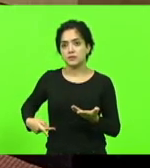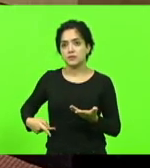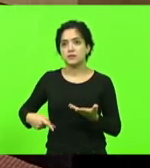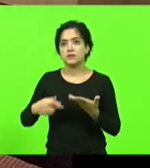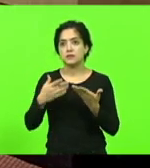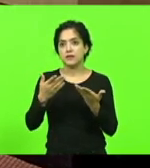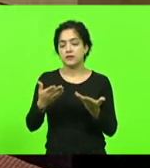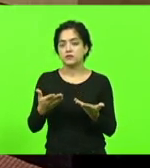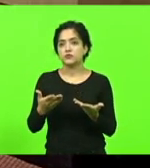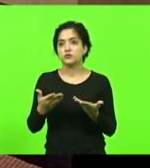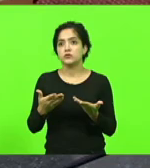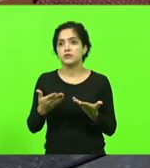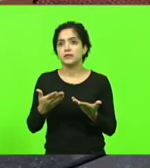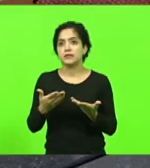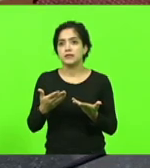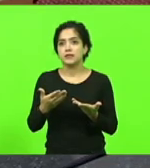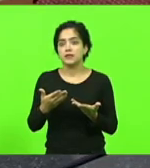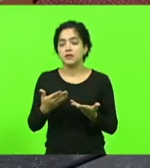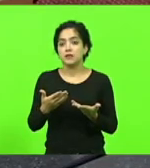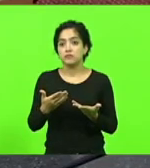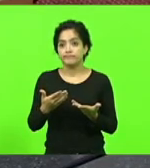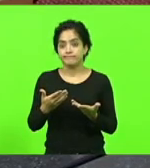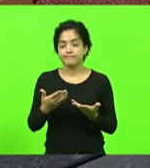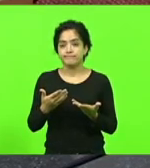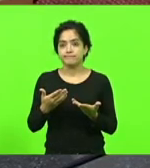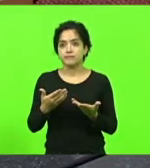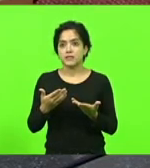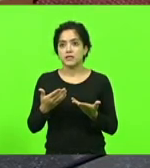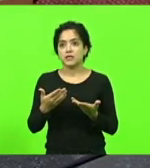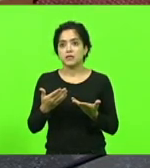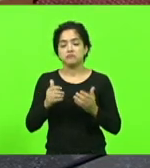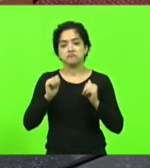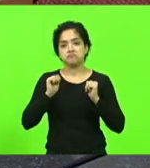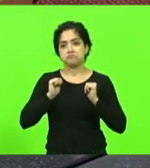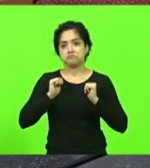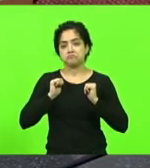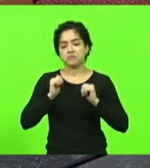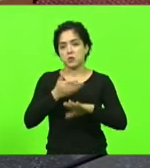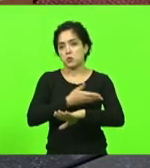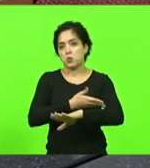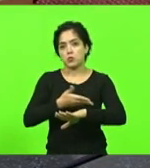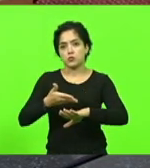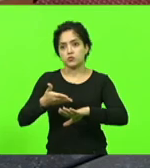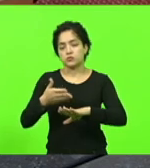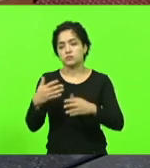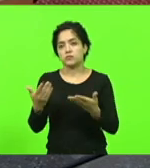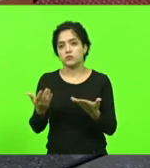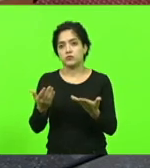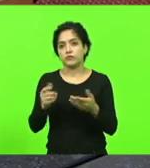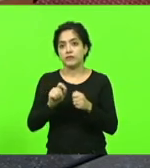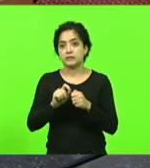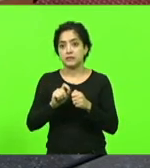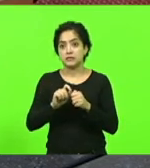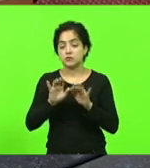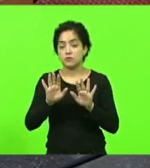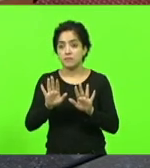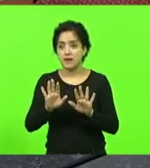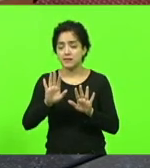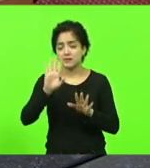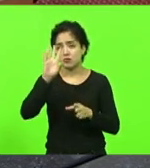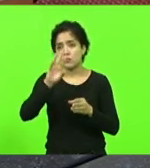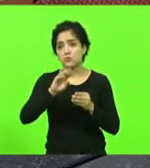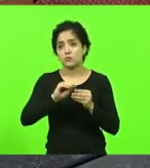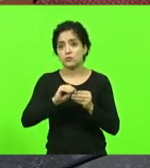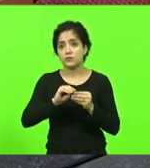senhoras deputadas, eu tenho por hábito não me abstir de votar em matérias. Nós também já cheguei a uma conclusão aqui na